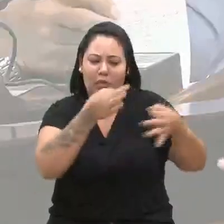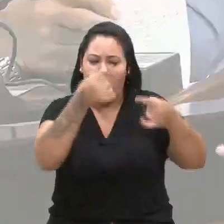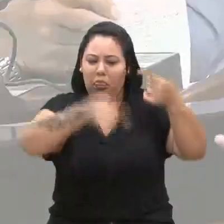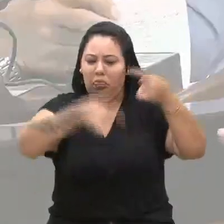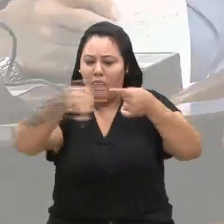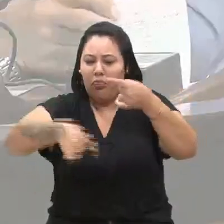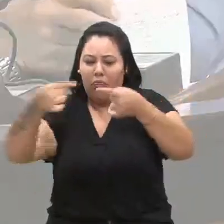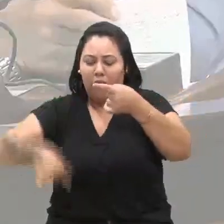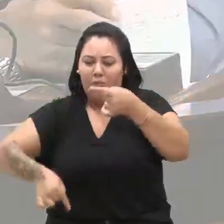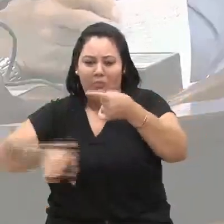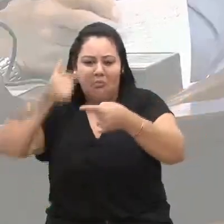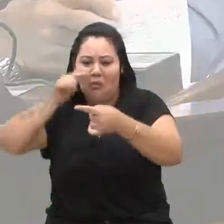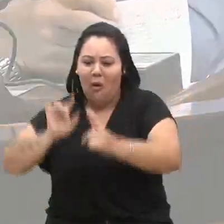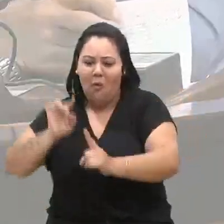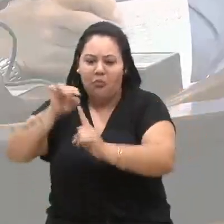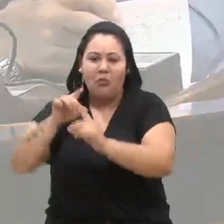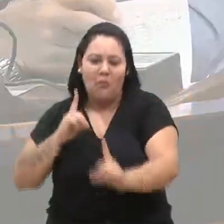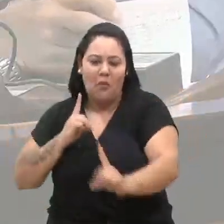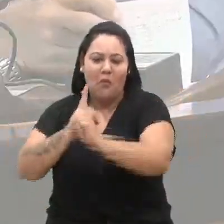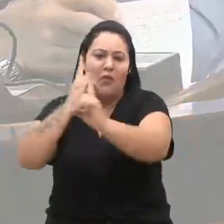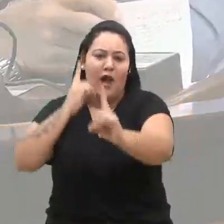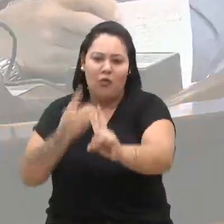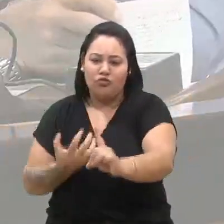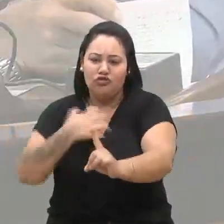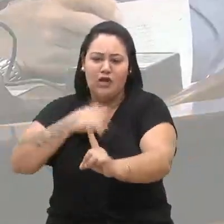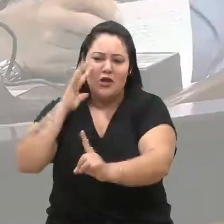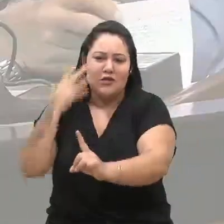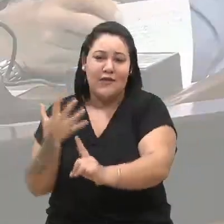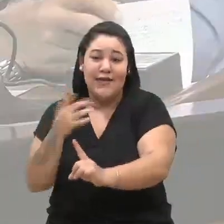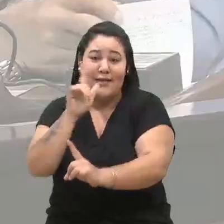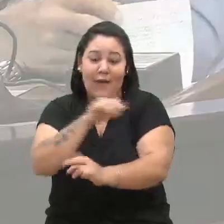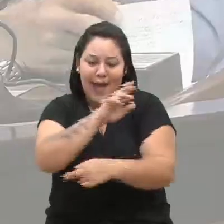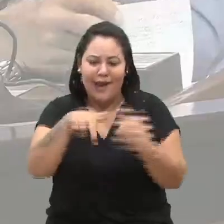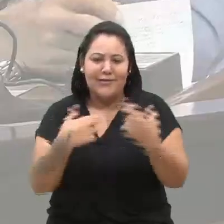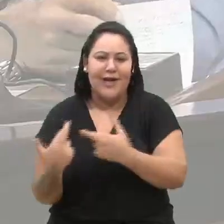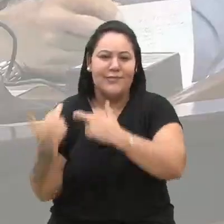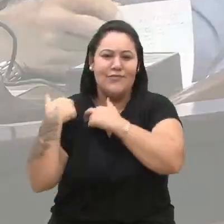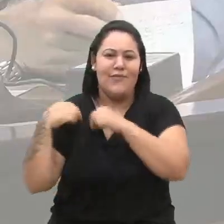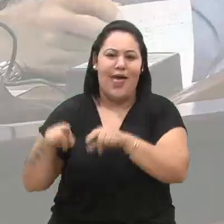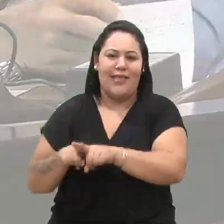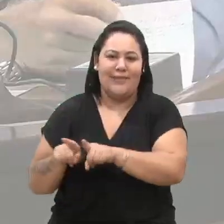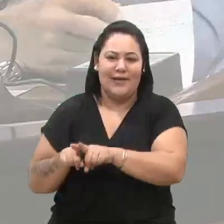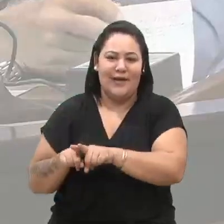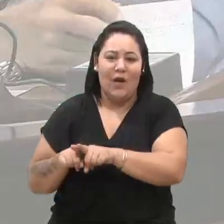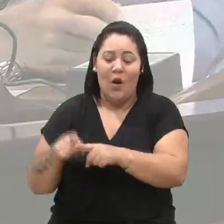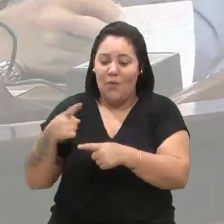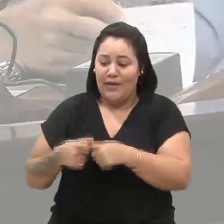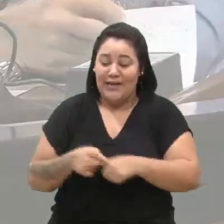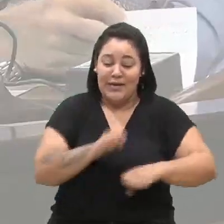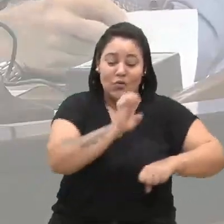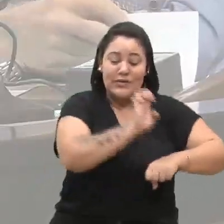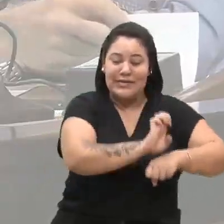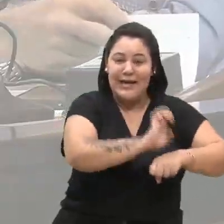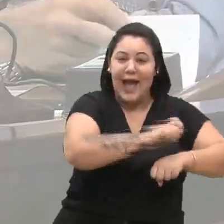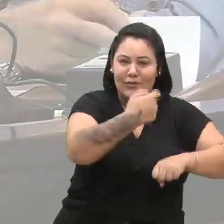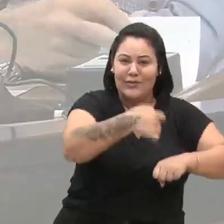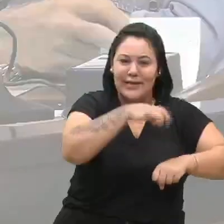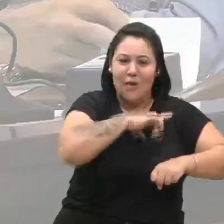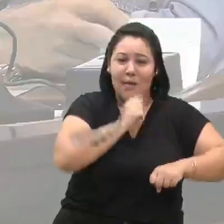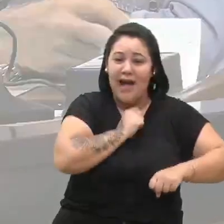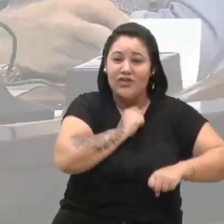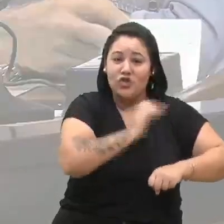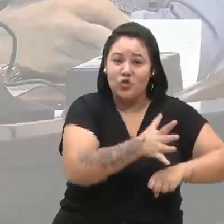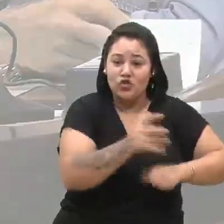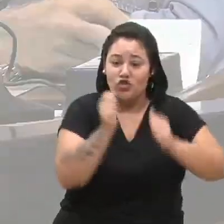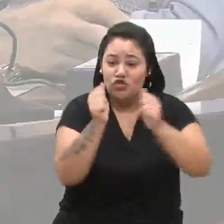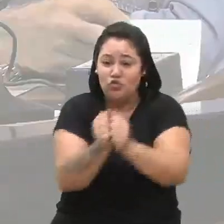algum. Então é algo de responsabilidade. Quando o Estado não tomar uma decisão, juntamente com o